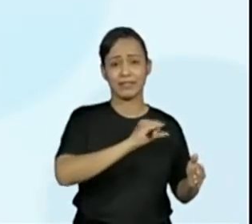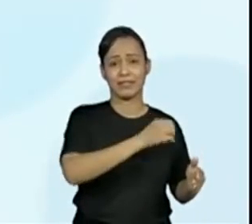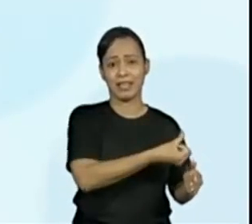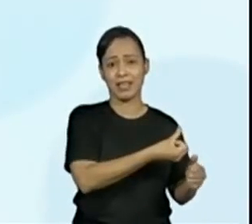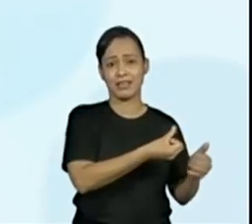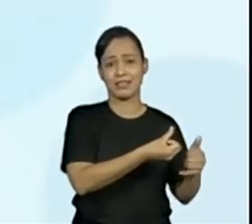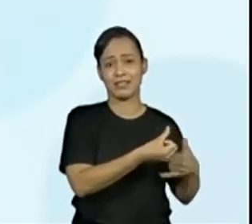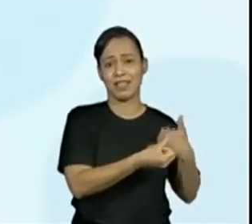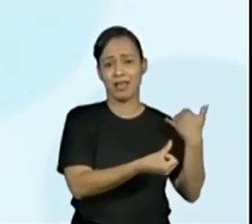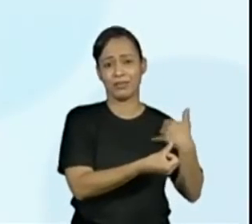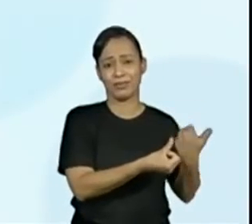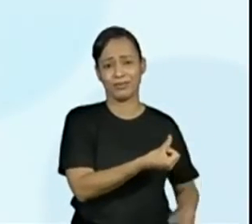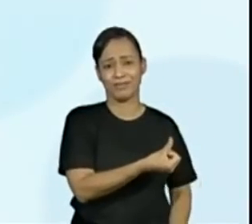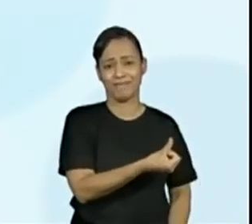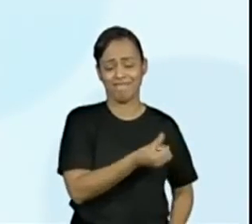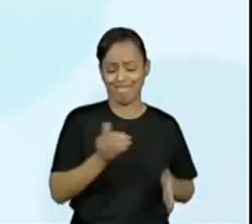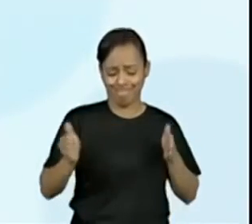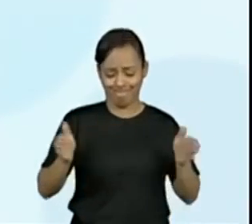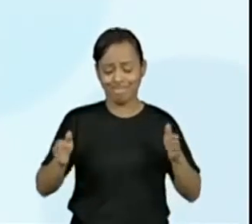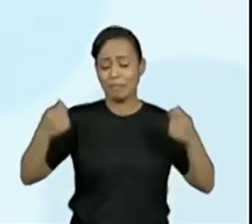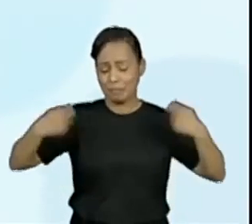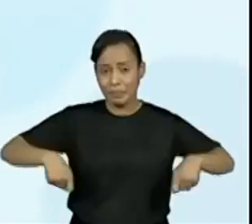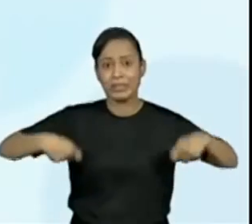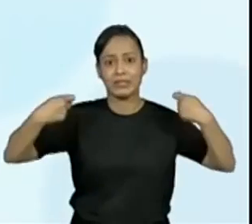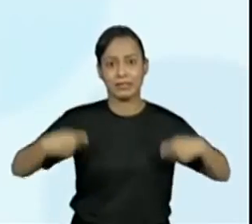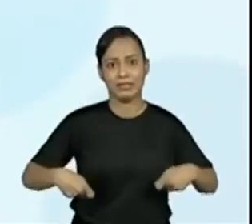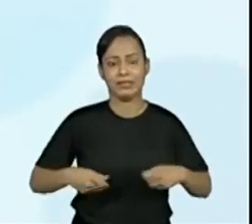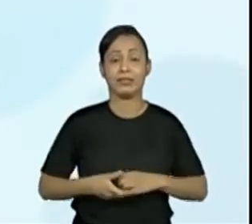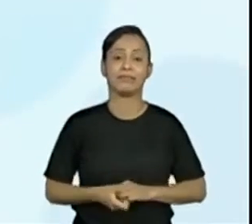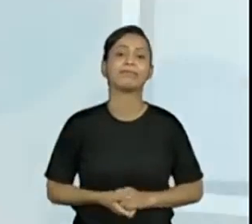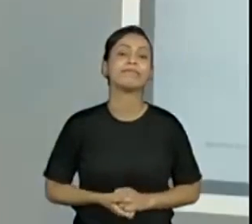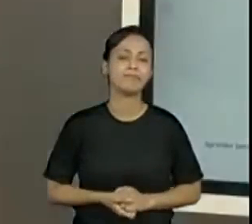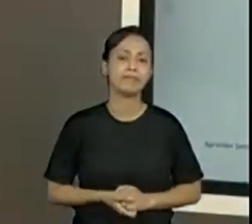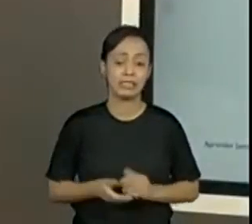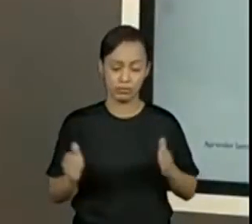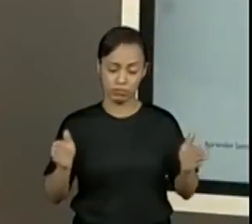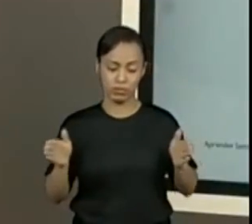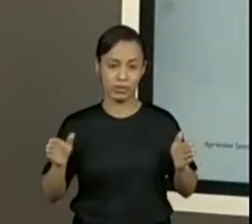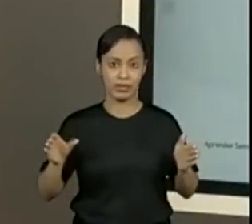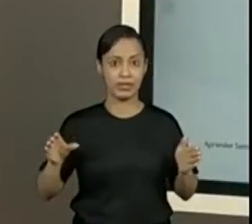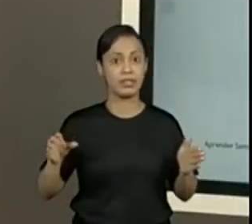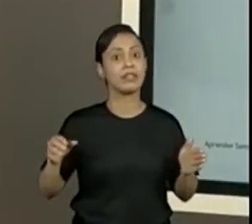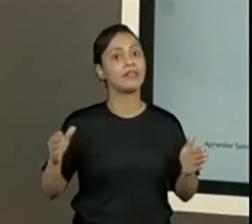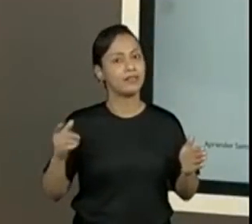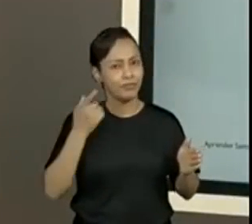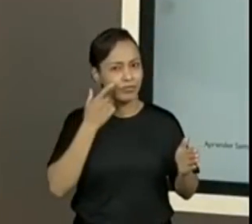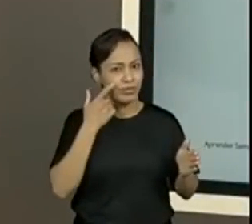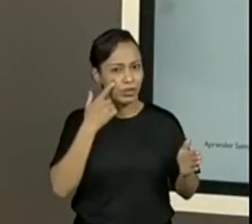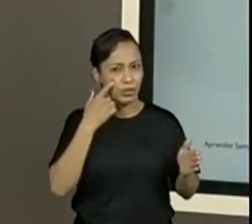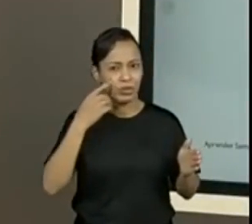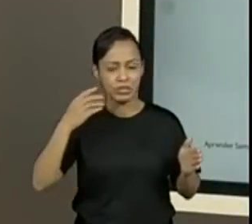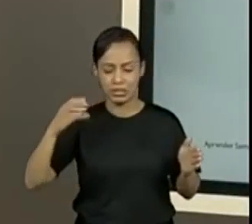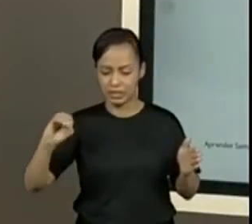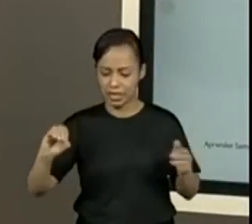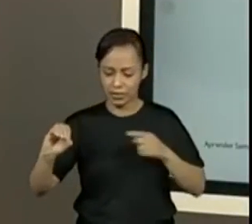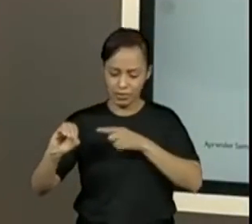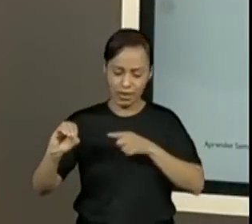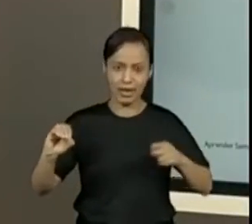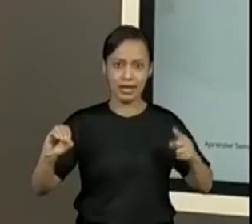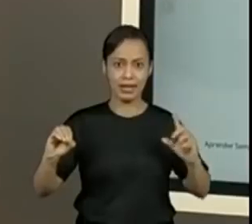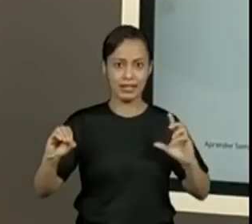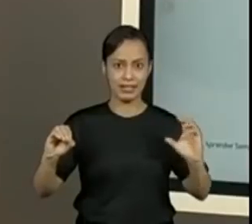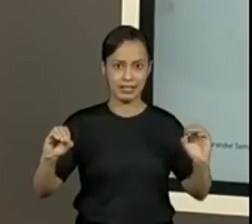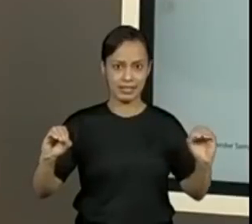quer atingir 90%. Pensa naquela escala entre 0 a 100. Ele quer chegar ao 90.